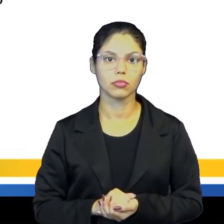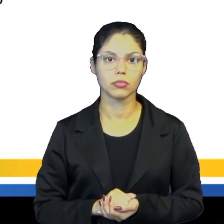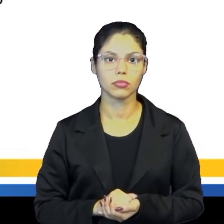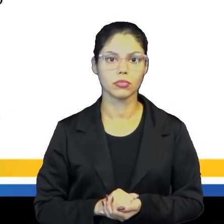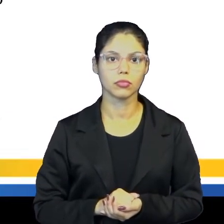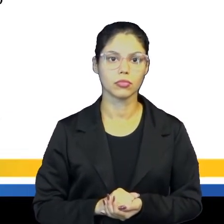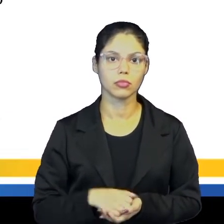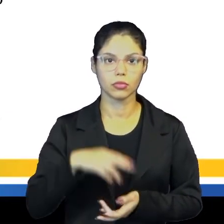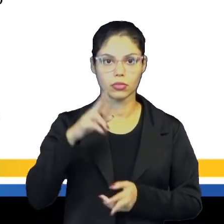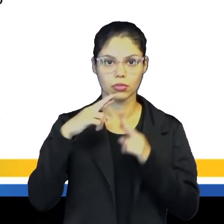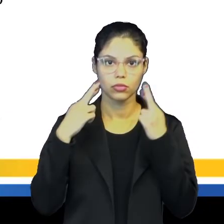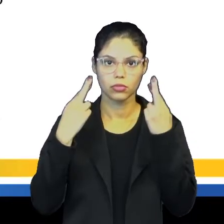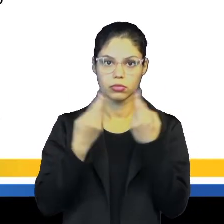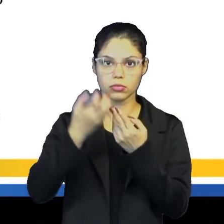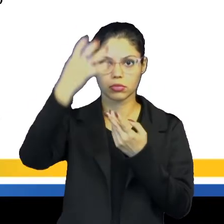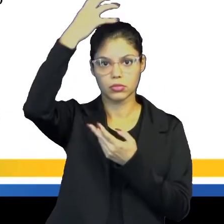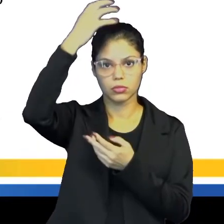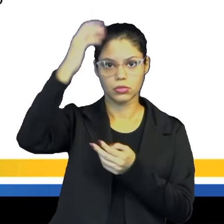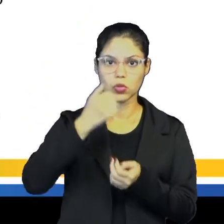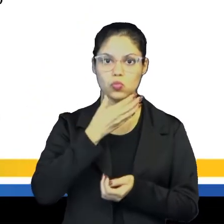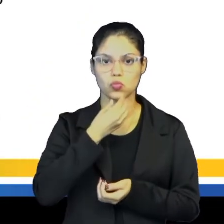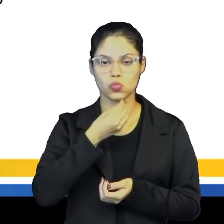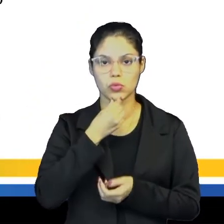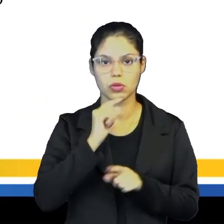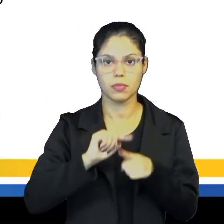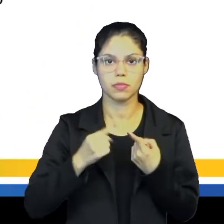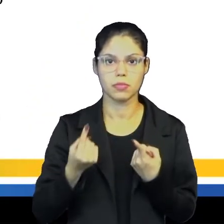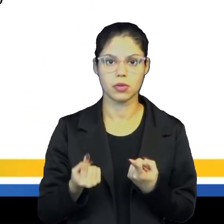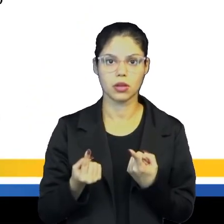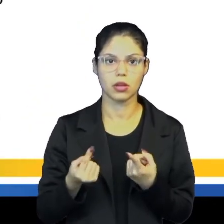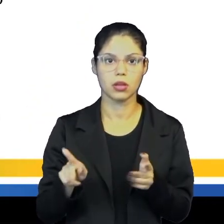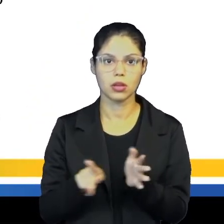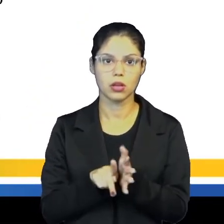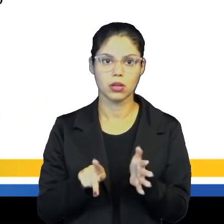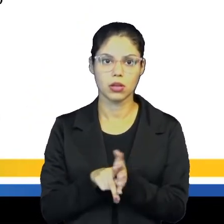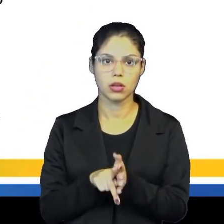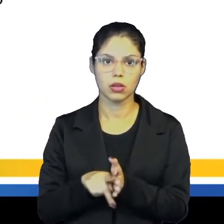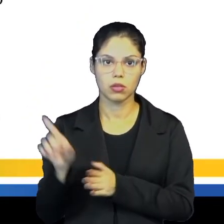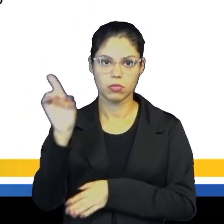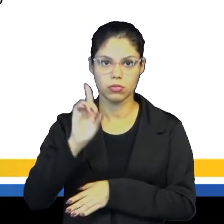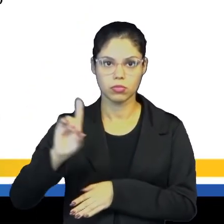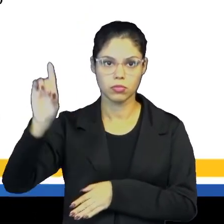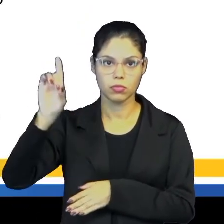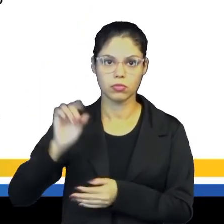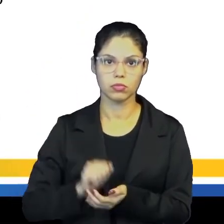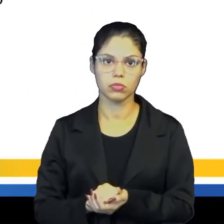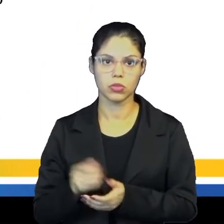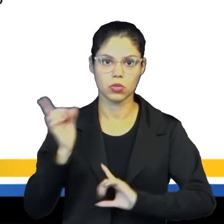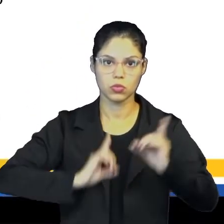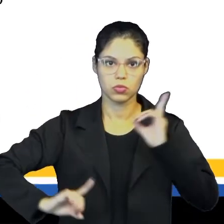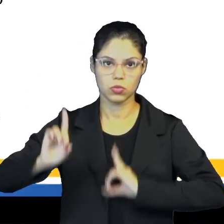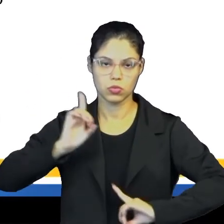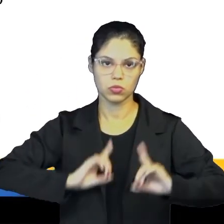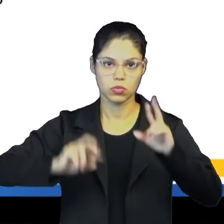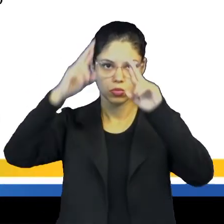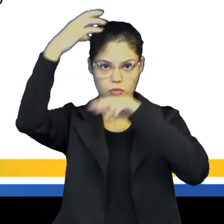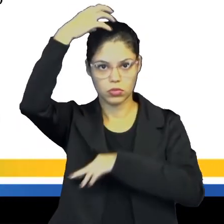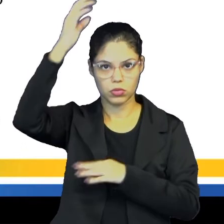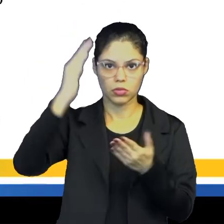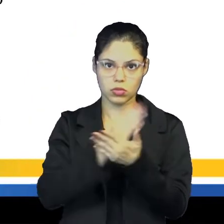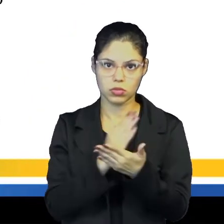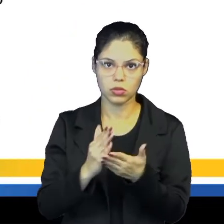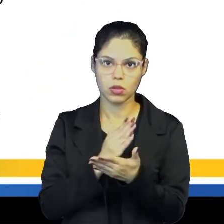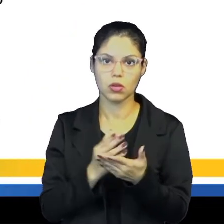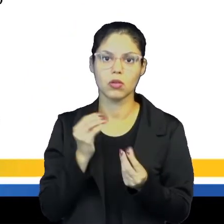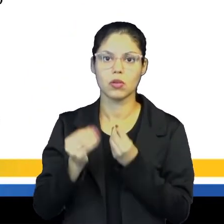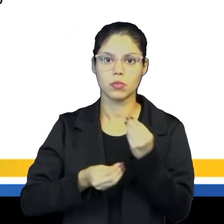O trono real não é o trono de um homem, mas o trono do próprio Deus. Os reis são deuses que participam de